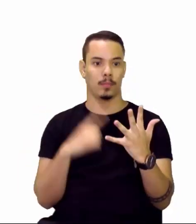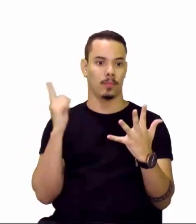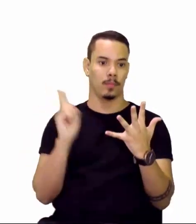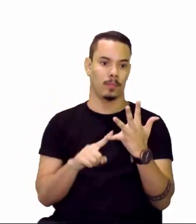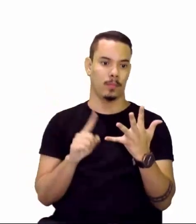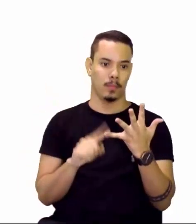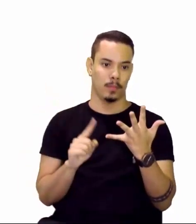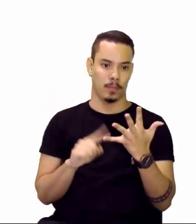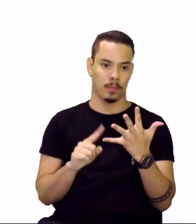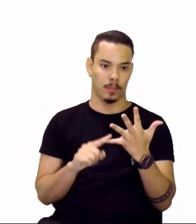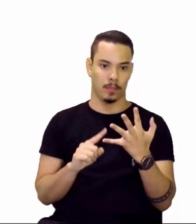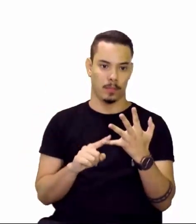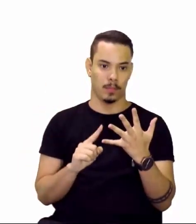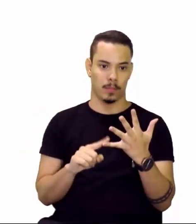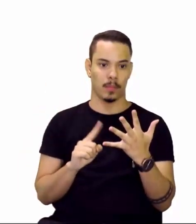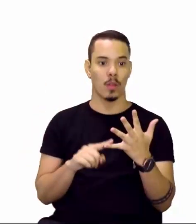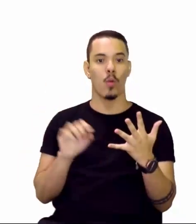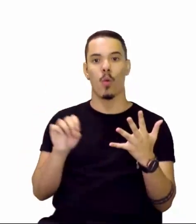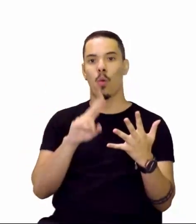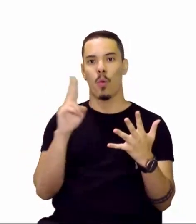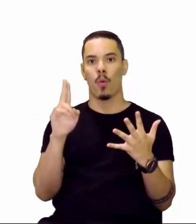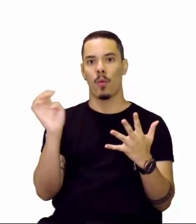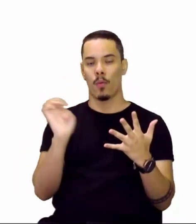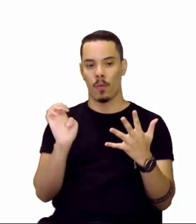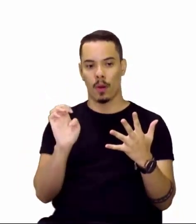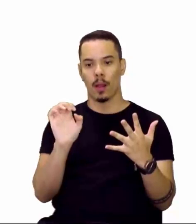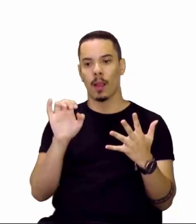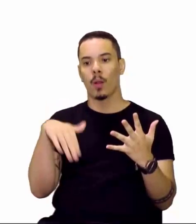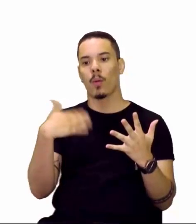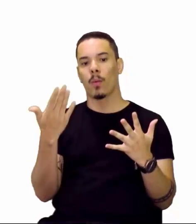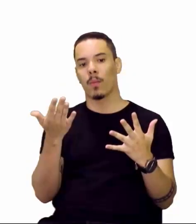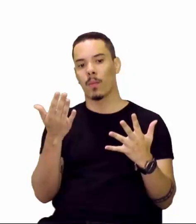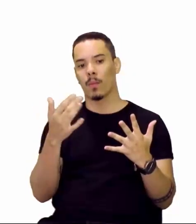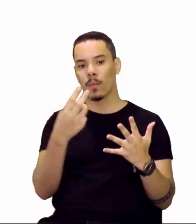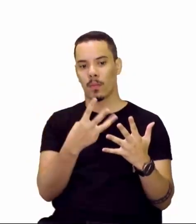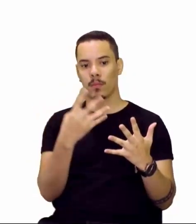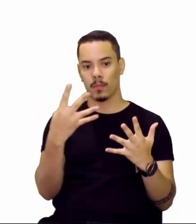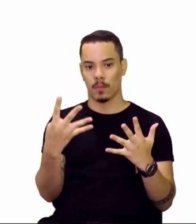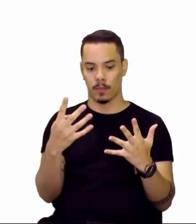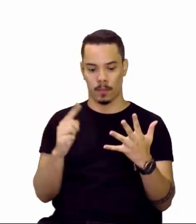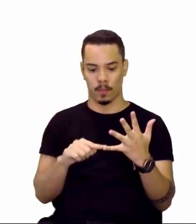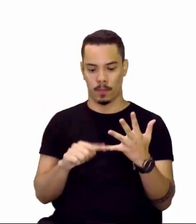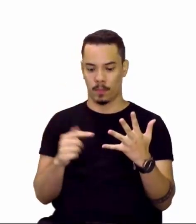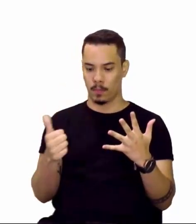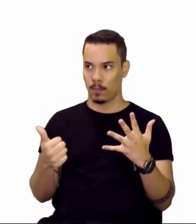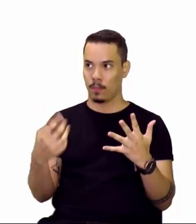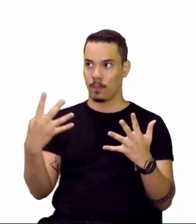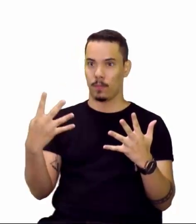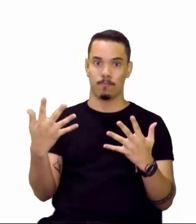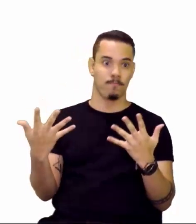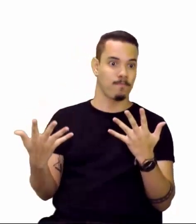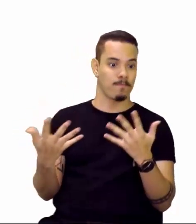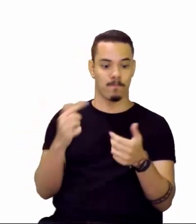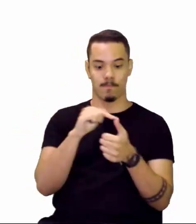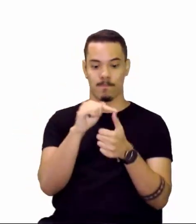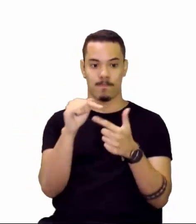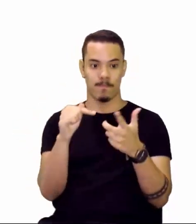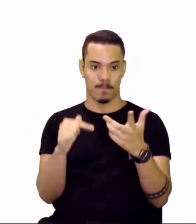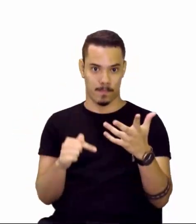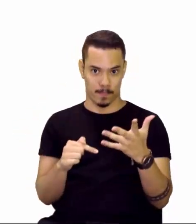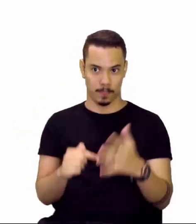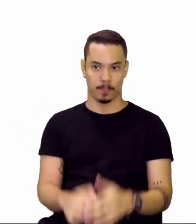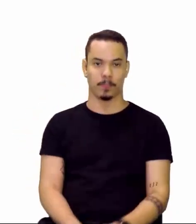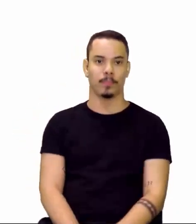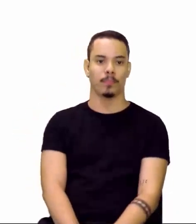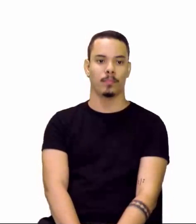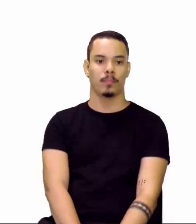de massa? Ou a letra E, número atômico 34 e número de massa 14? Agora,